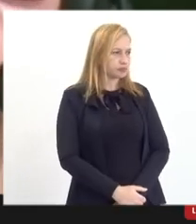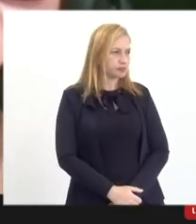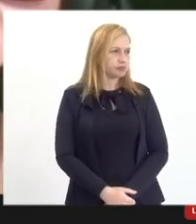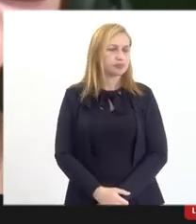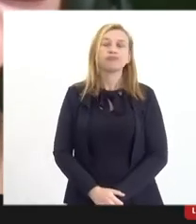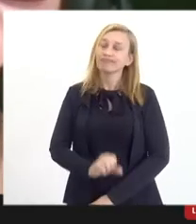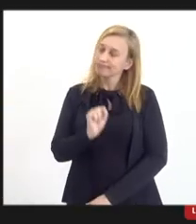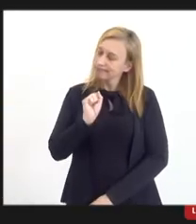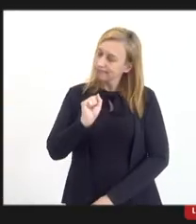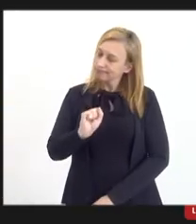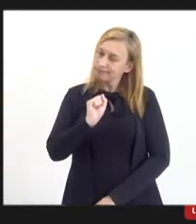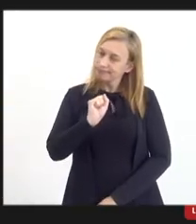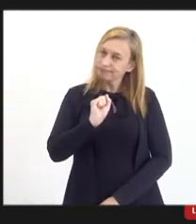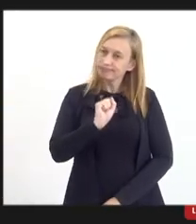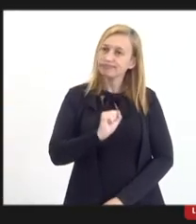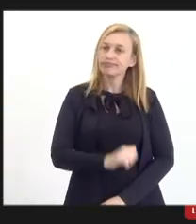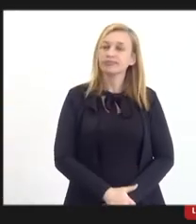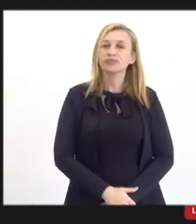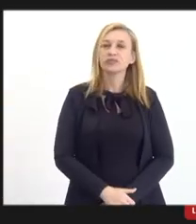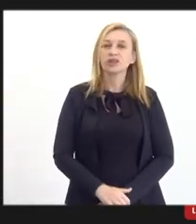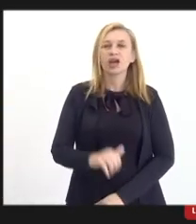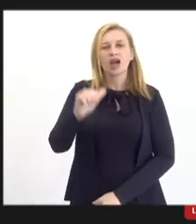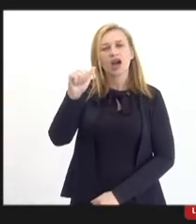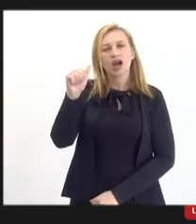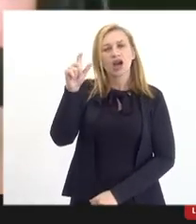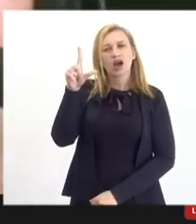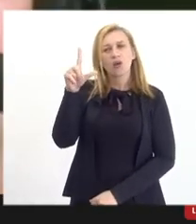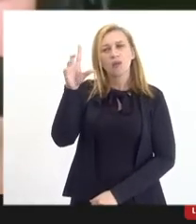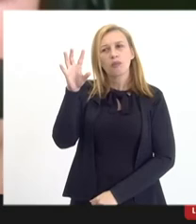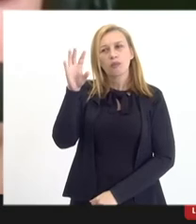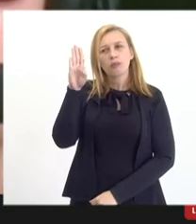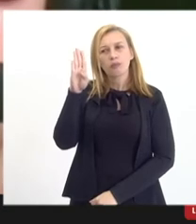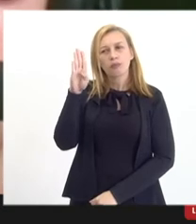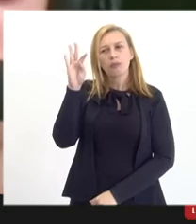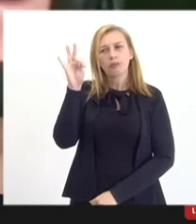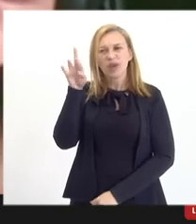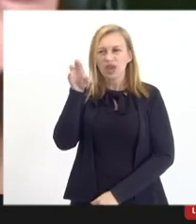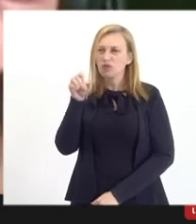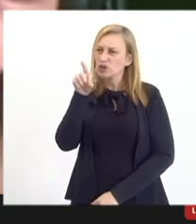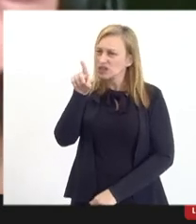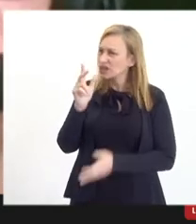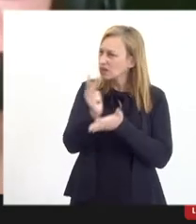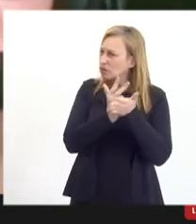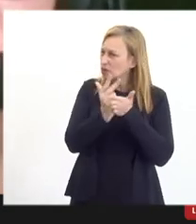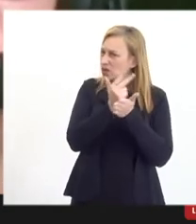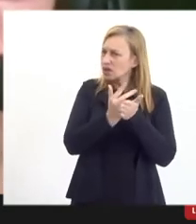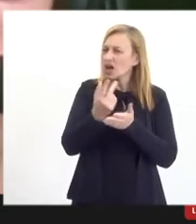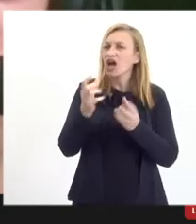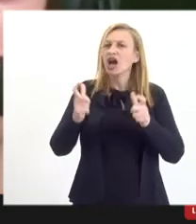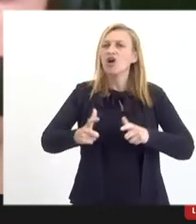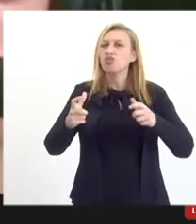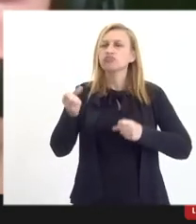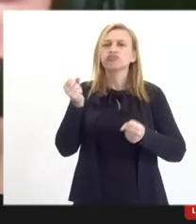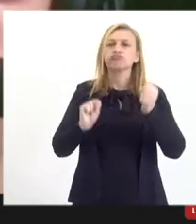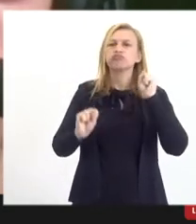Pois não, do ponto. Alberto, você tem o mapeamento de onde essas indústrias estão instaladas, suas afiliadas